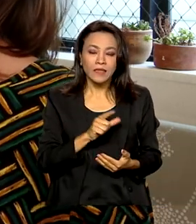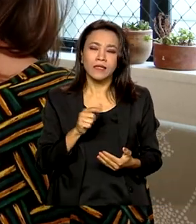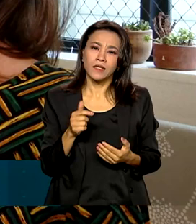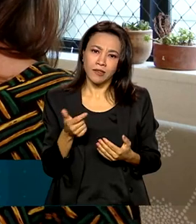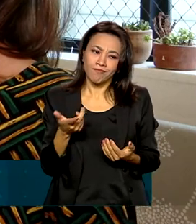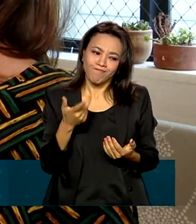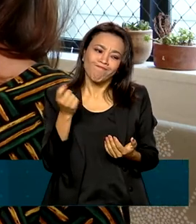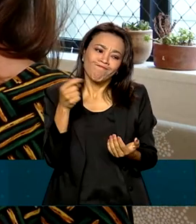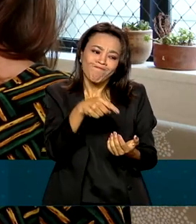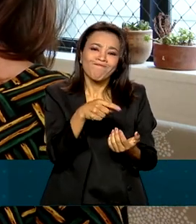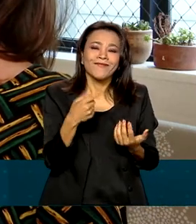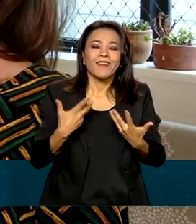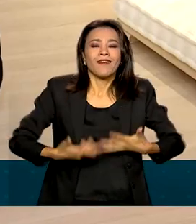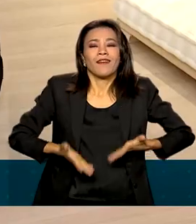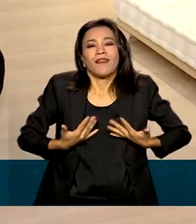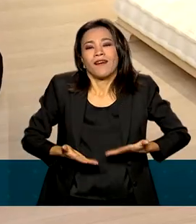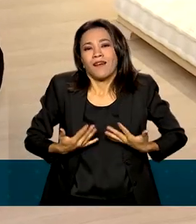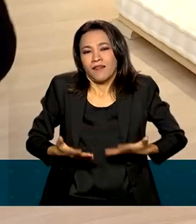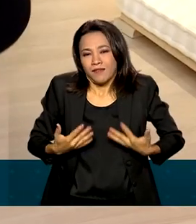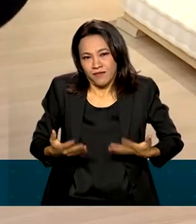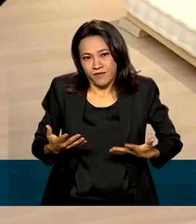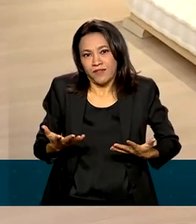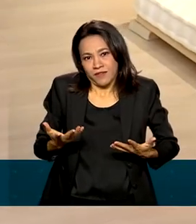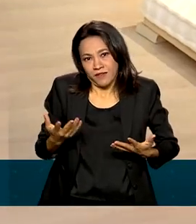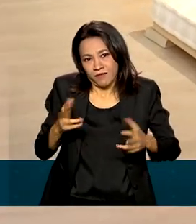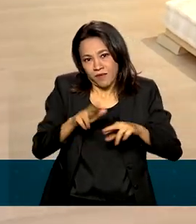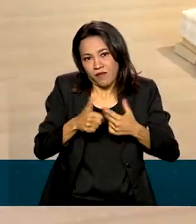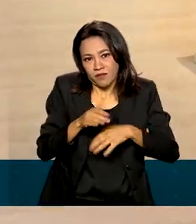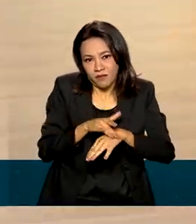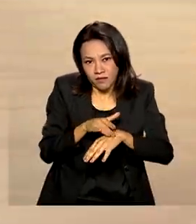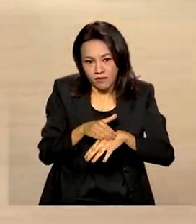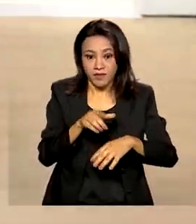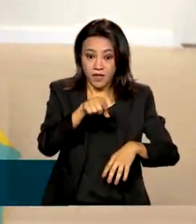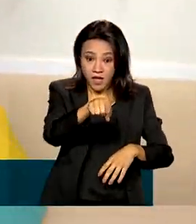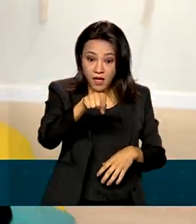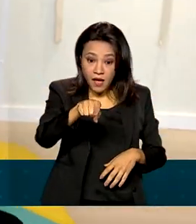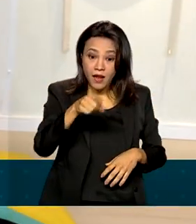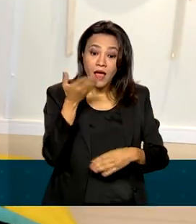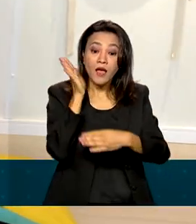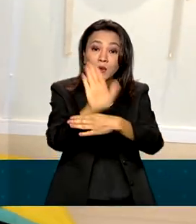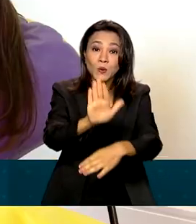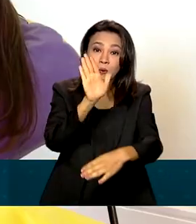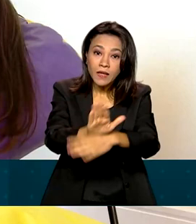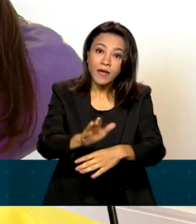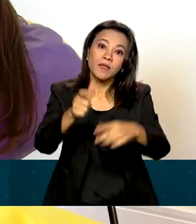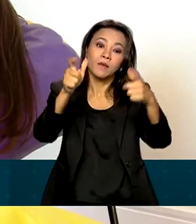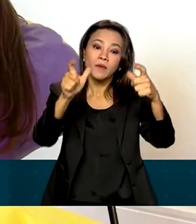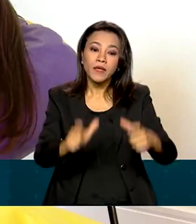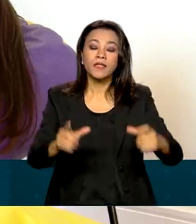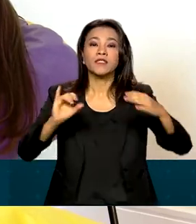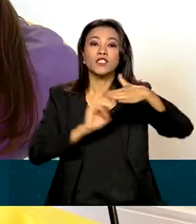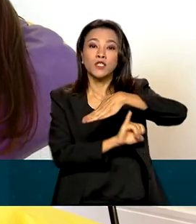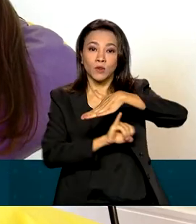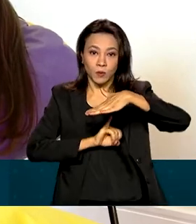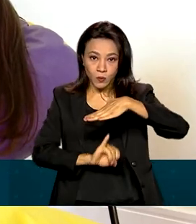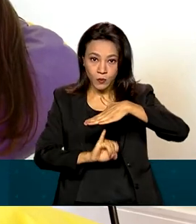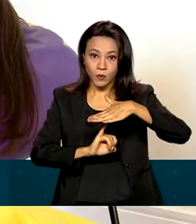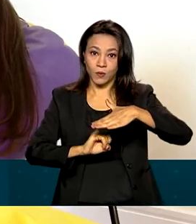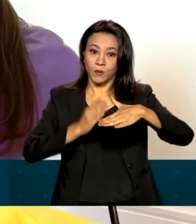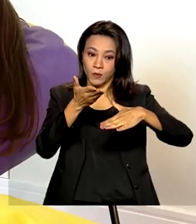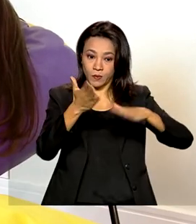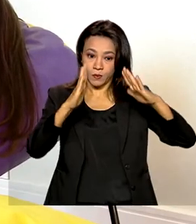penso eu, de uma forma mais leve. Tereza ajuda e é ajudada pelo Instituto Zen Câncer, instituição que oferece